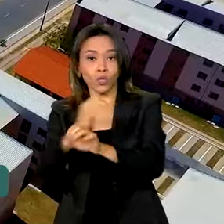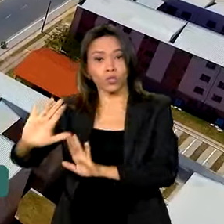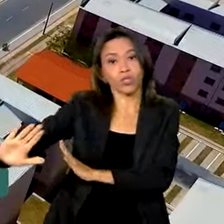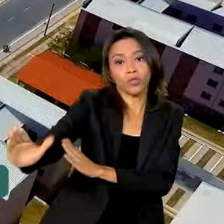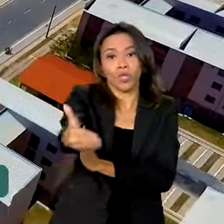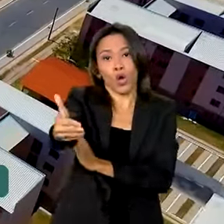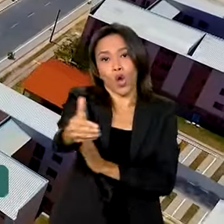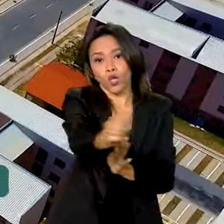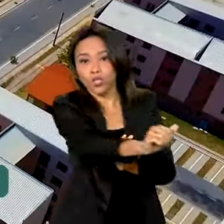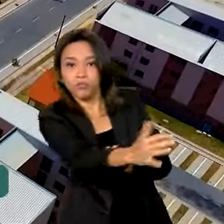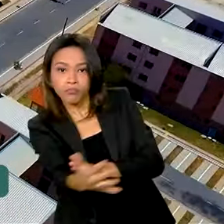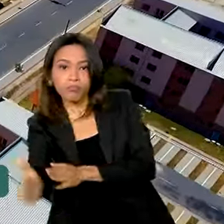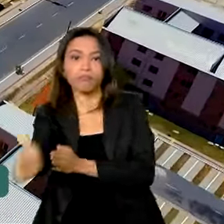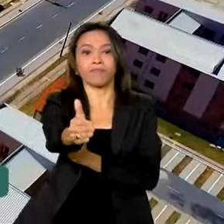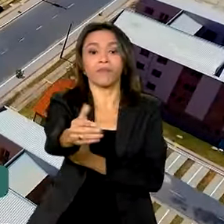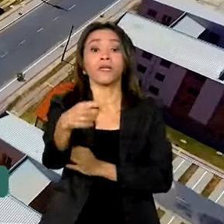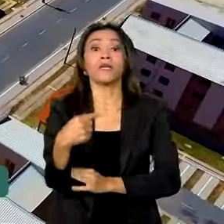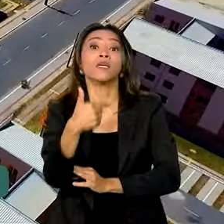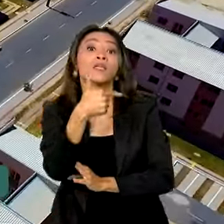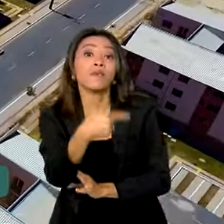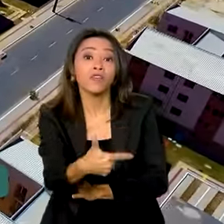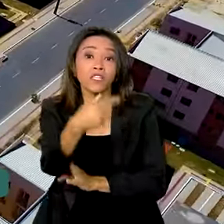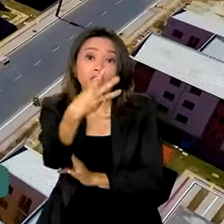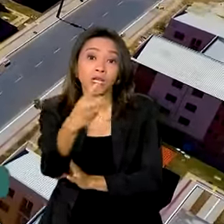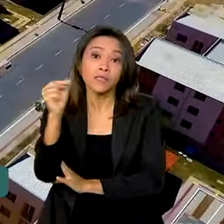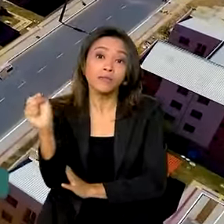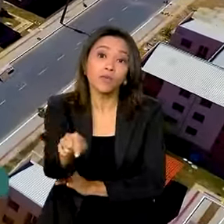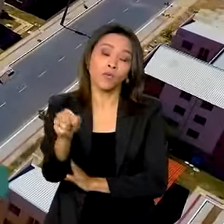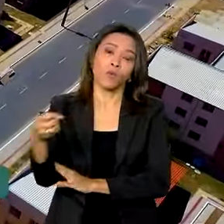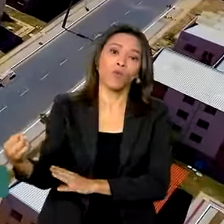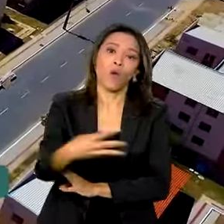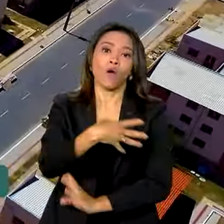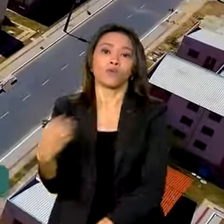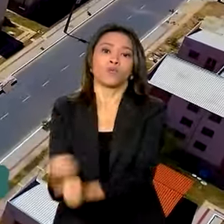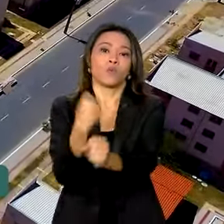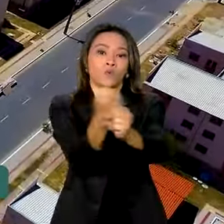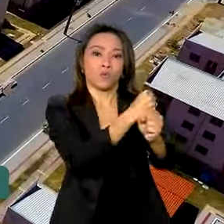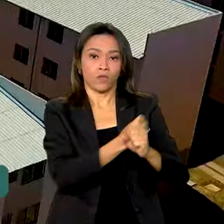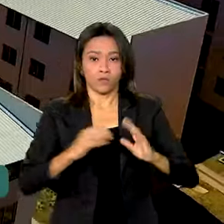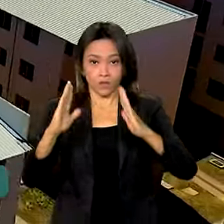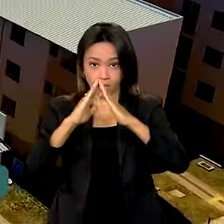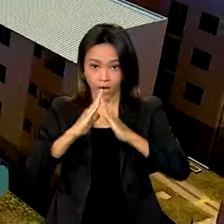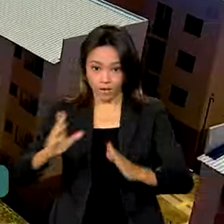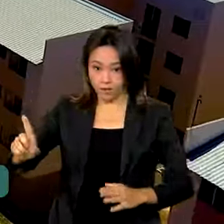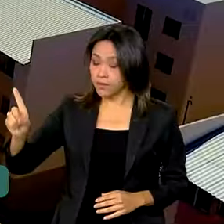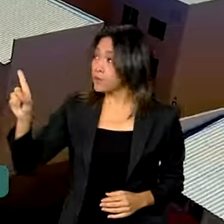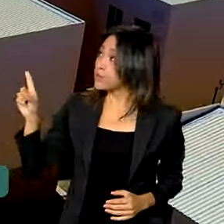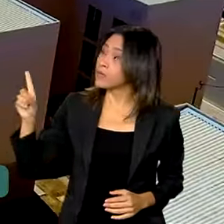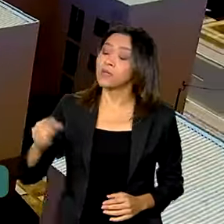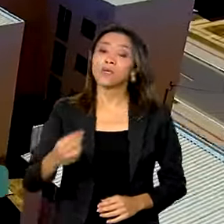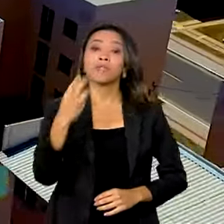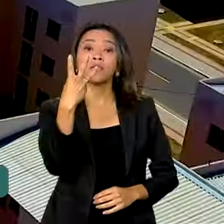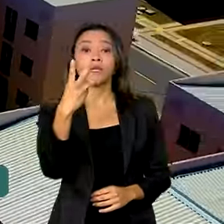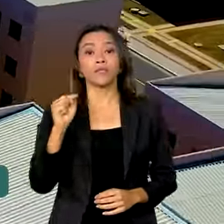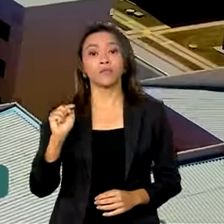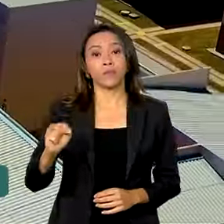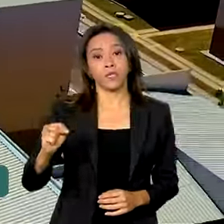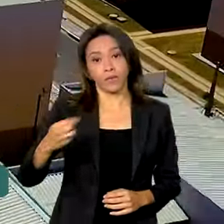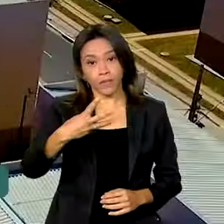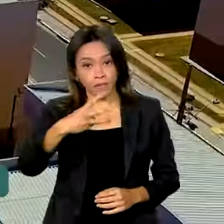construção de 23 mil novas unidades do Minha Casa Minha Vida. 3.300